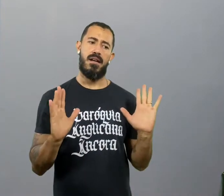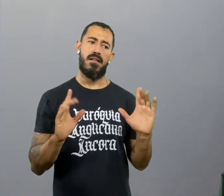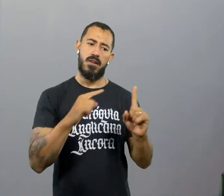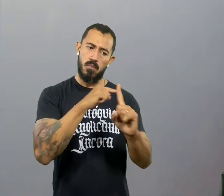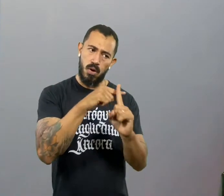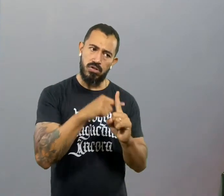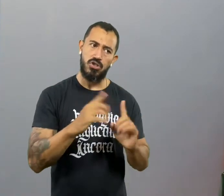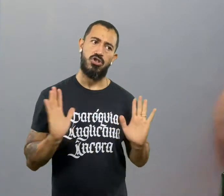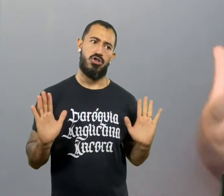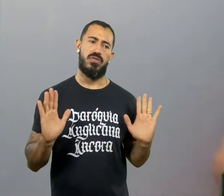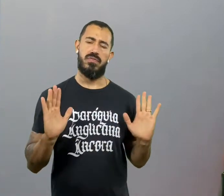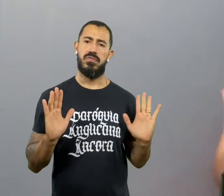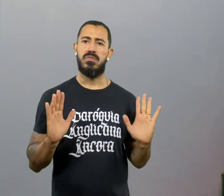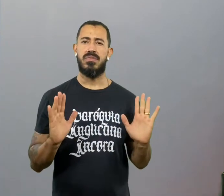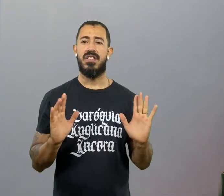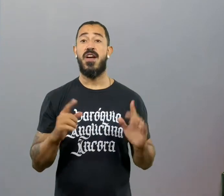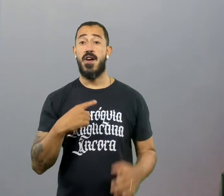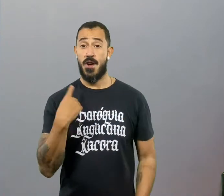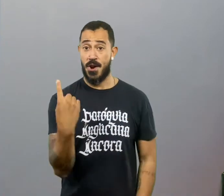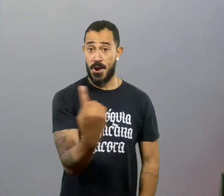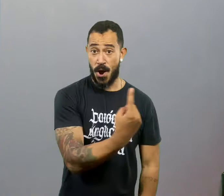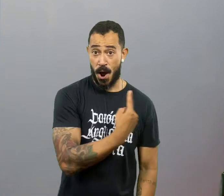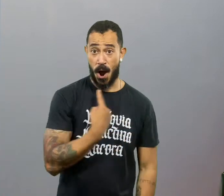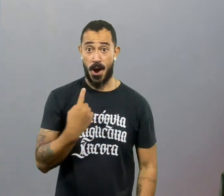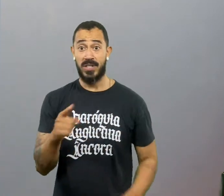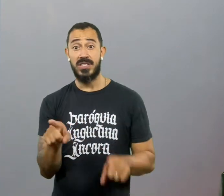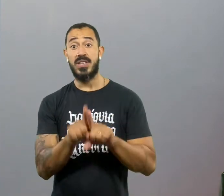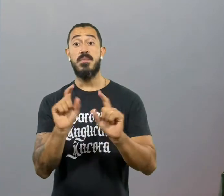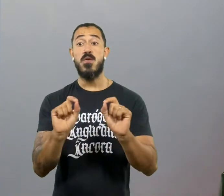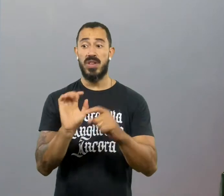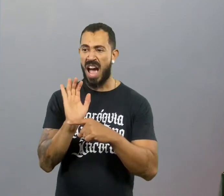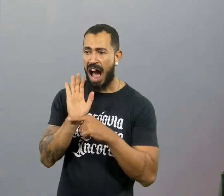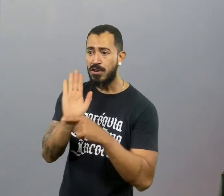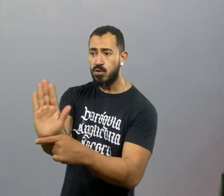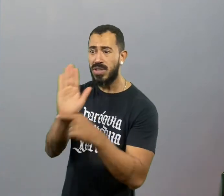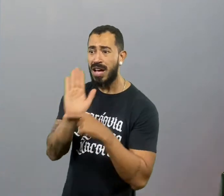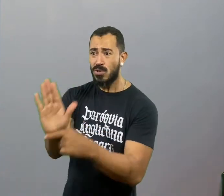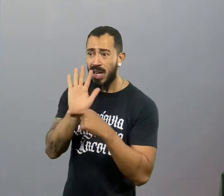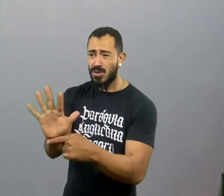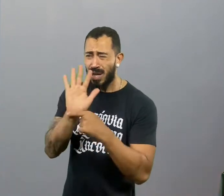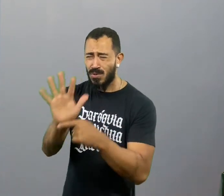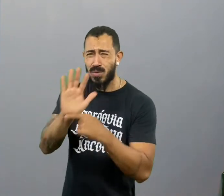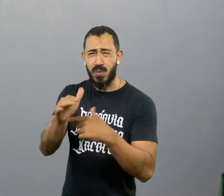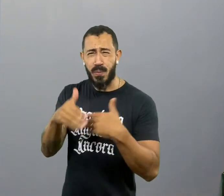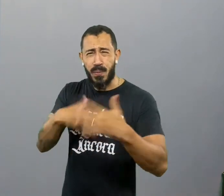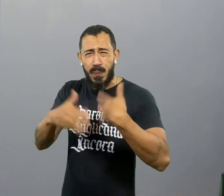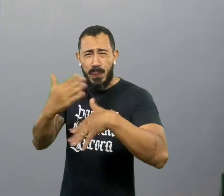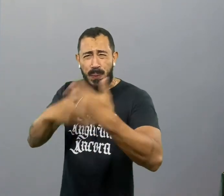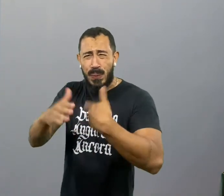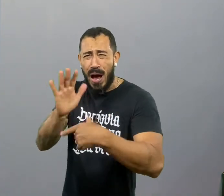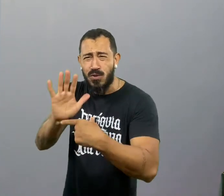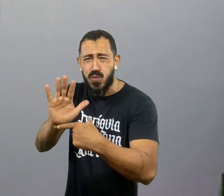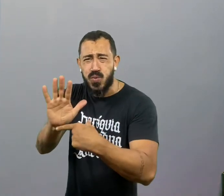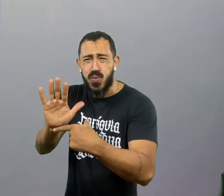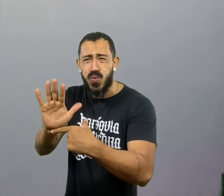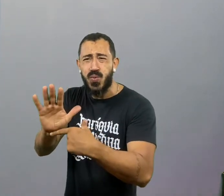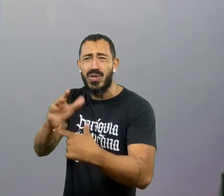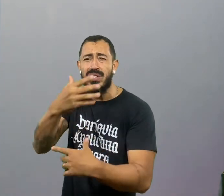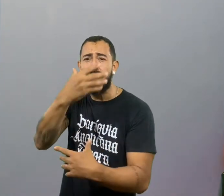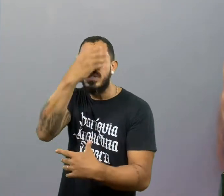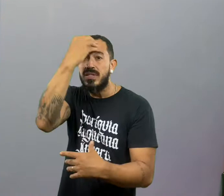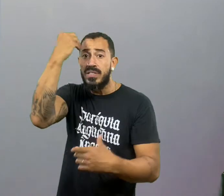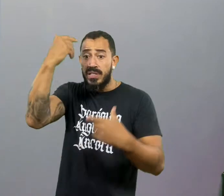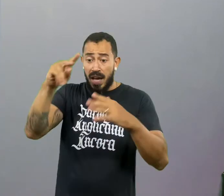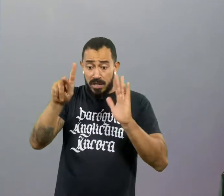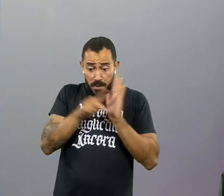exemplo, é bom que você doe, se doe, mas não a ponto de se estragar. Sabe? Você tem que, por exemplo, você quer dar uma